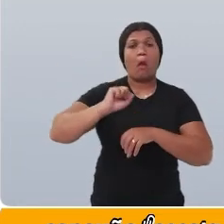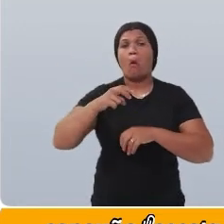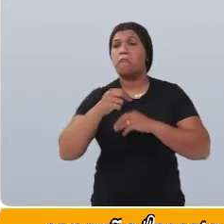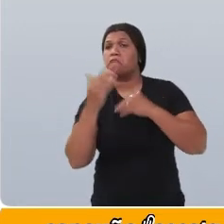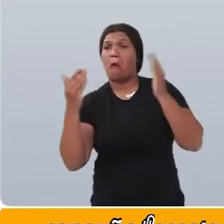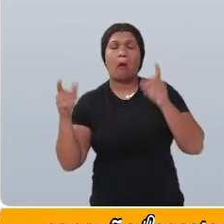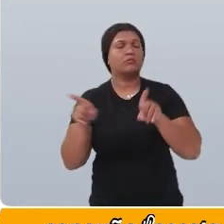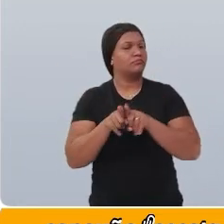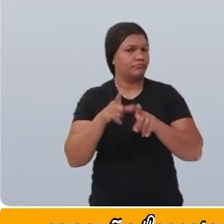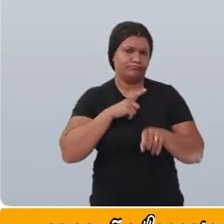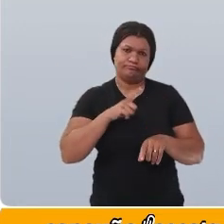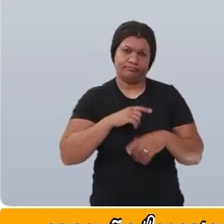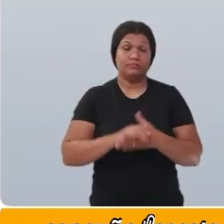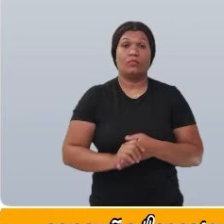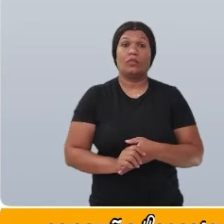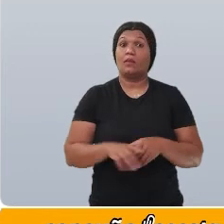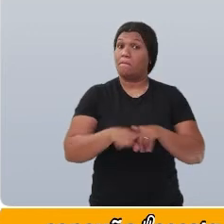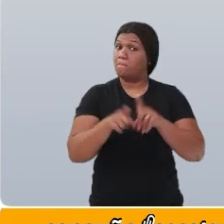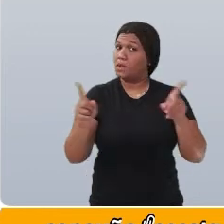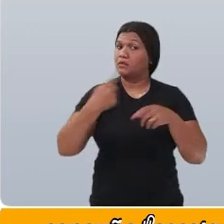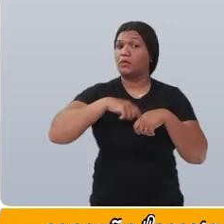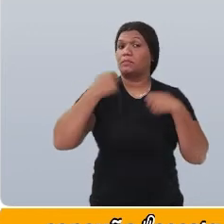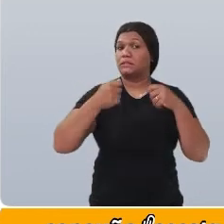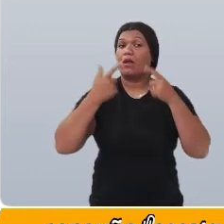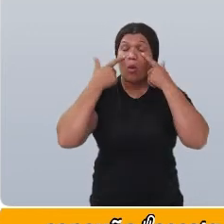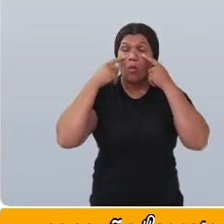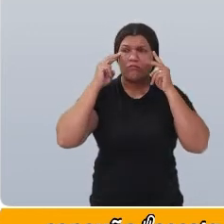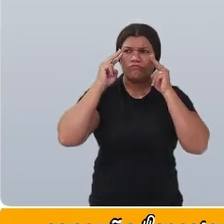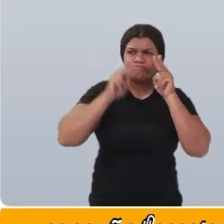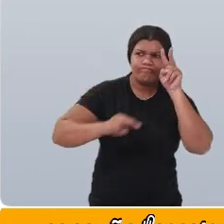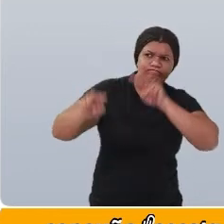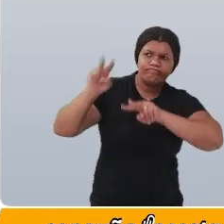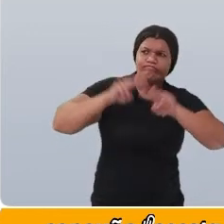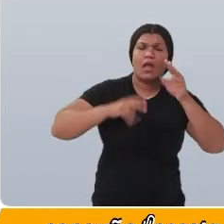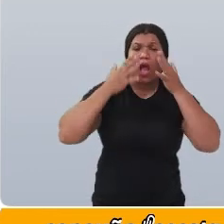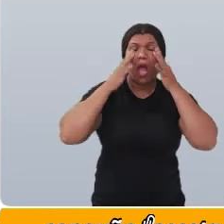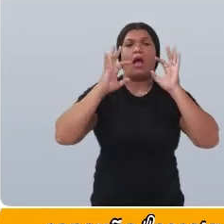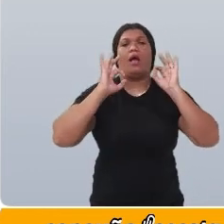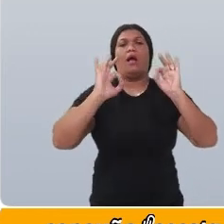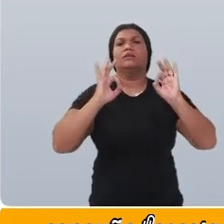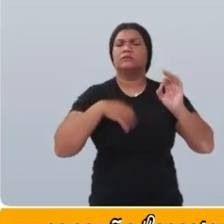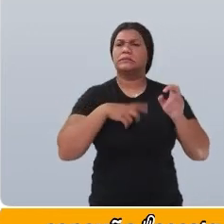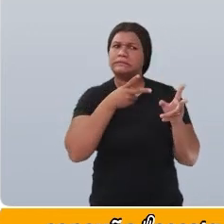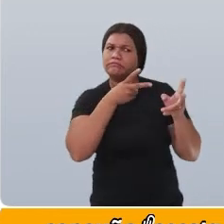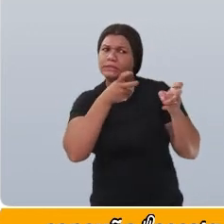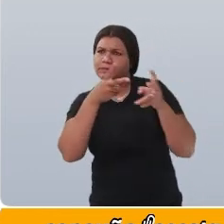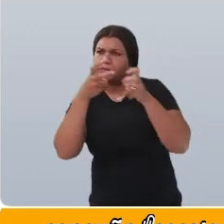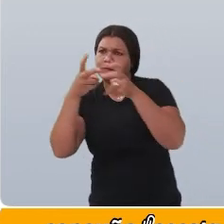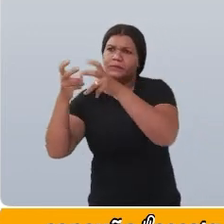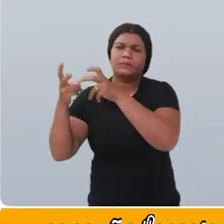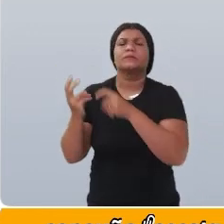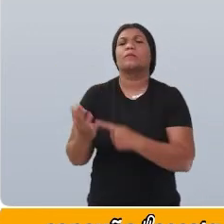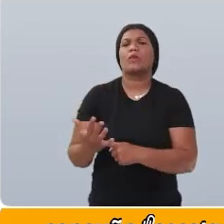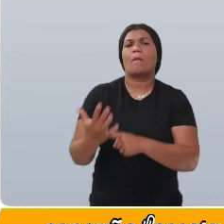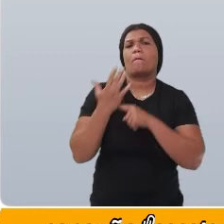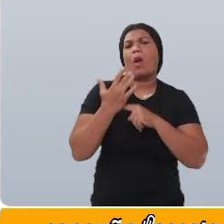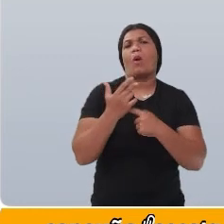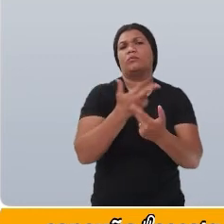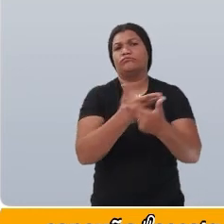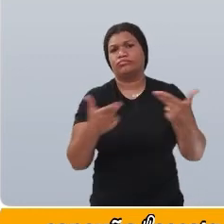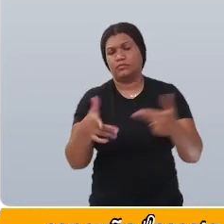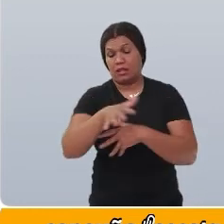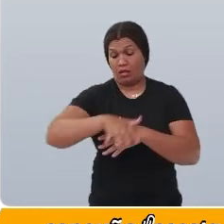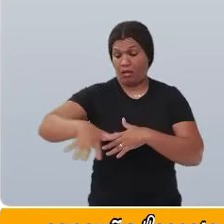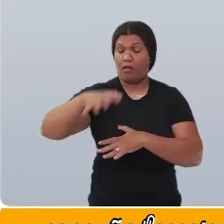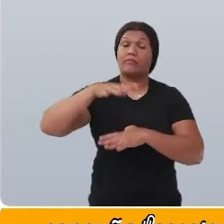não. Basta que olhemos com atenção para contemplarmos a magia revelada por meio da